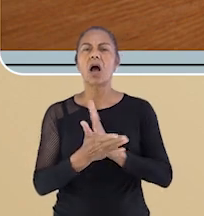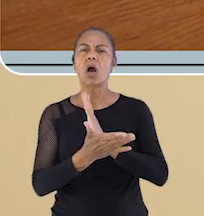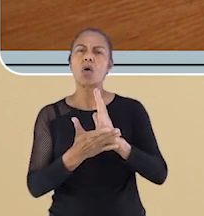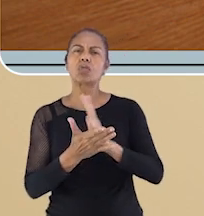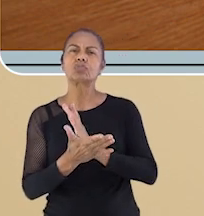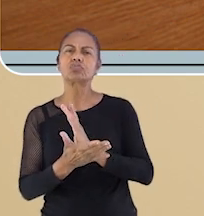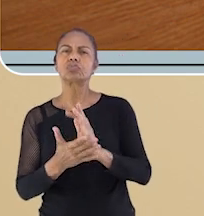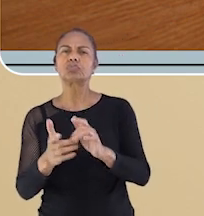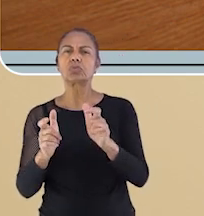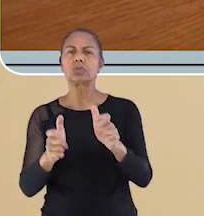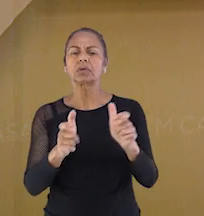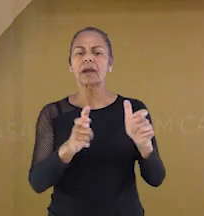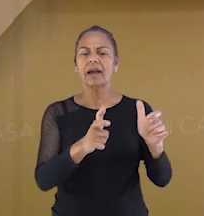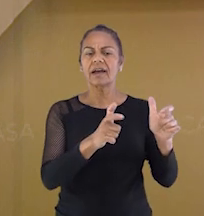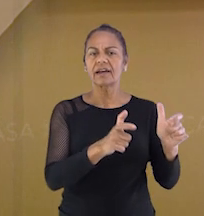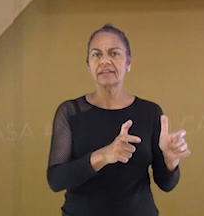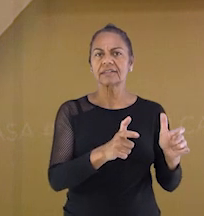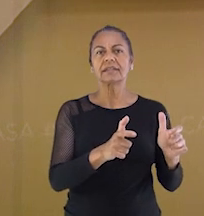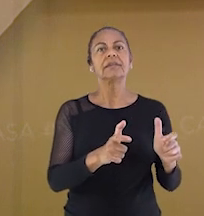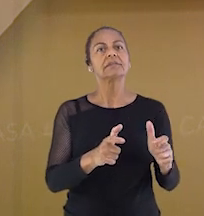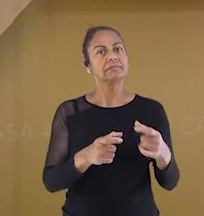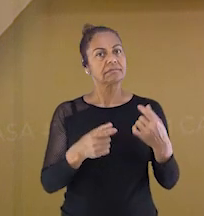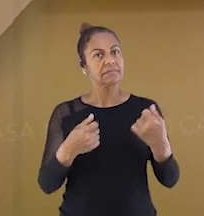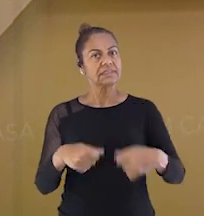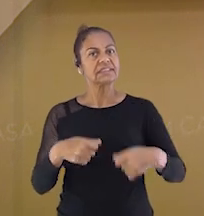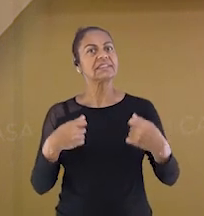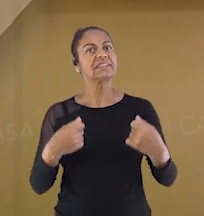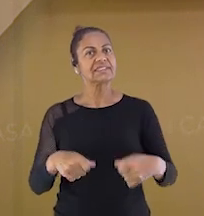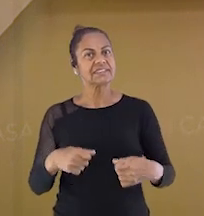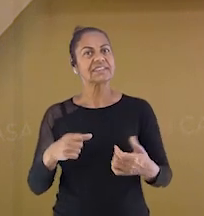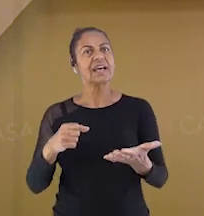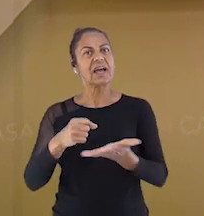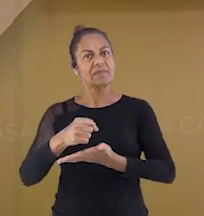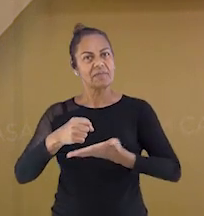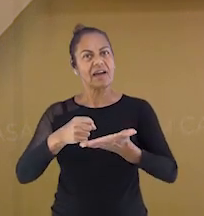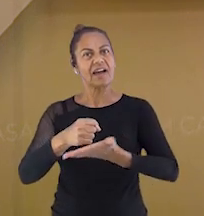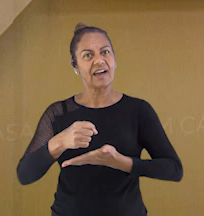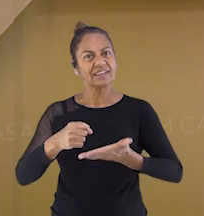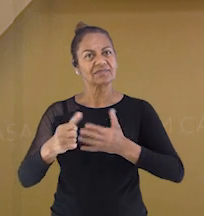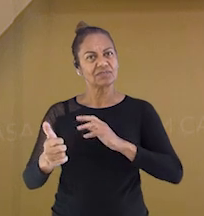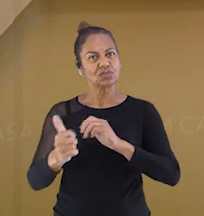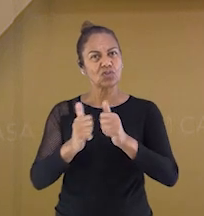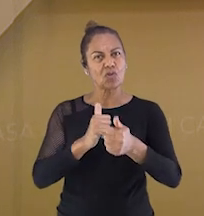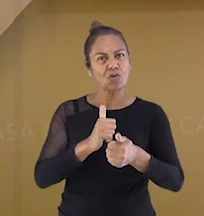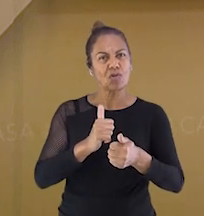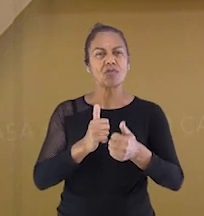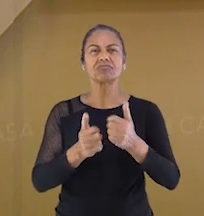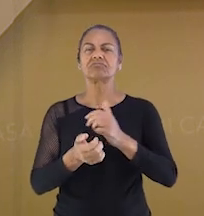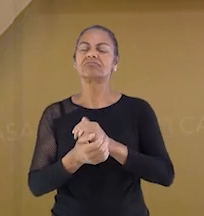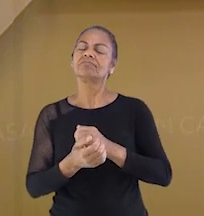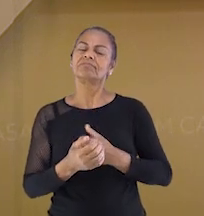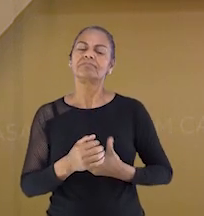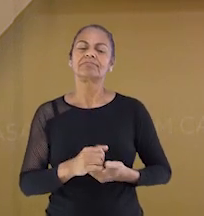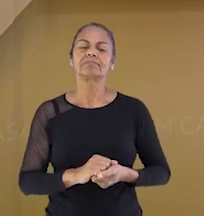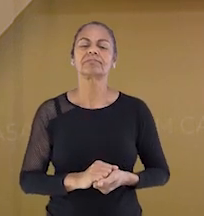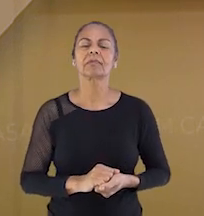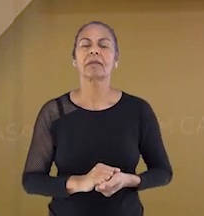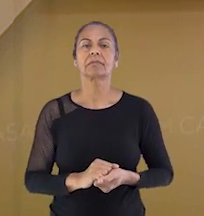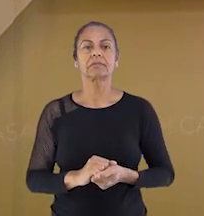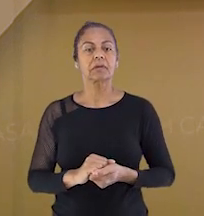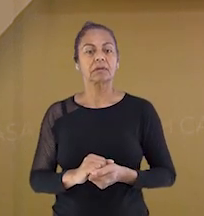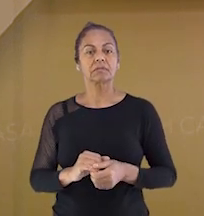como jogos de mesa, porque precisam de uma base para serem jogados. Para não nos